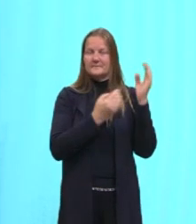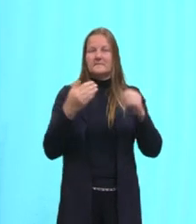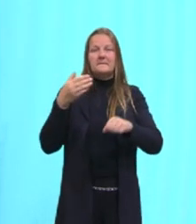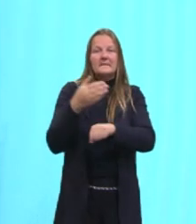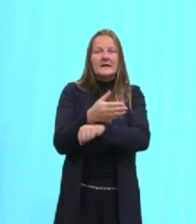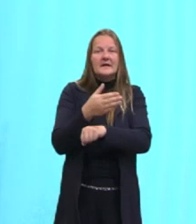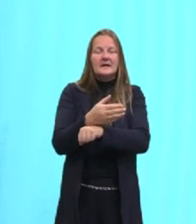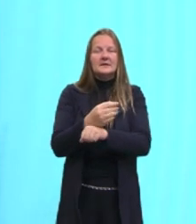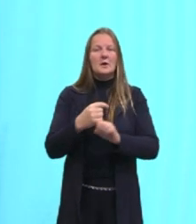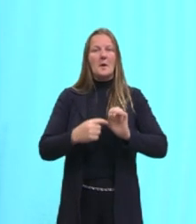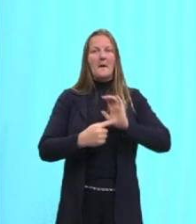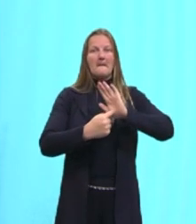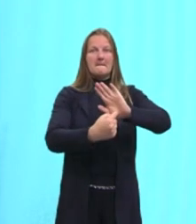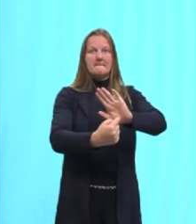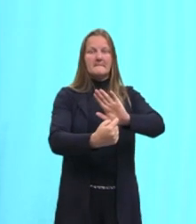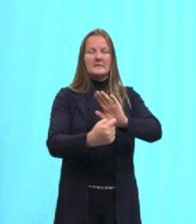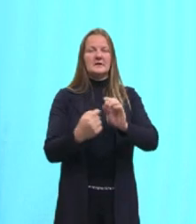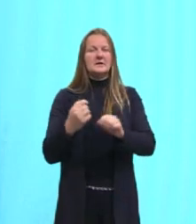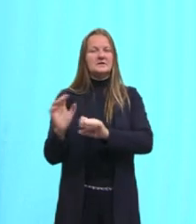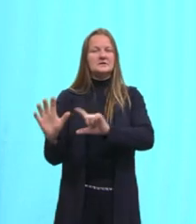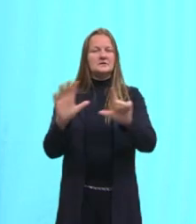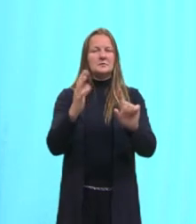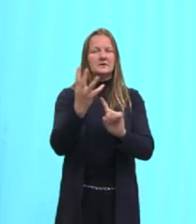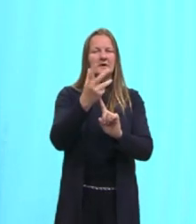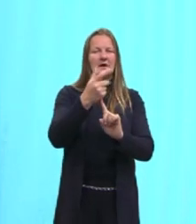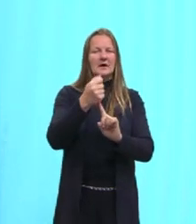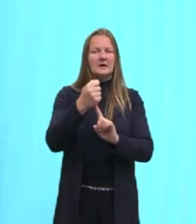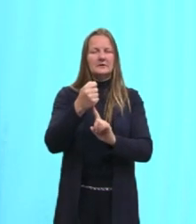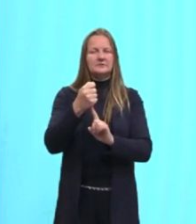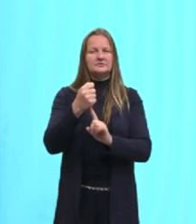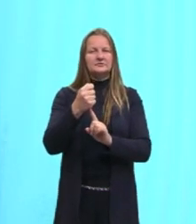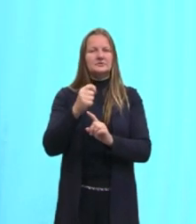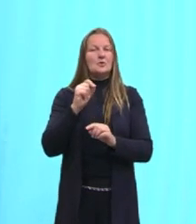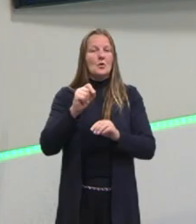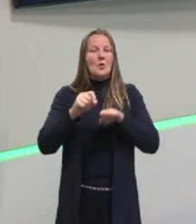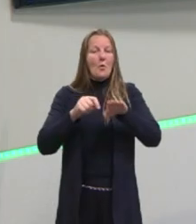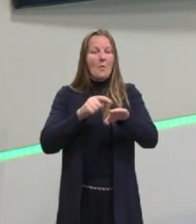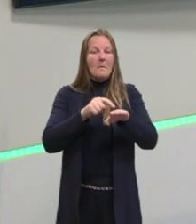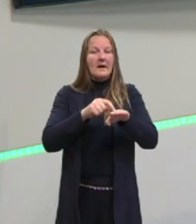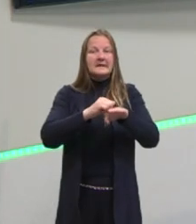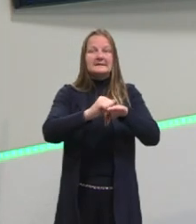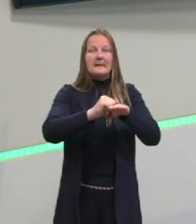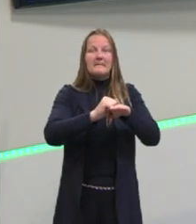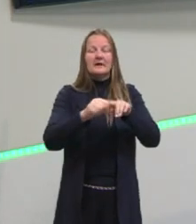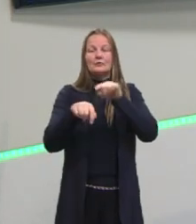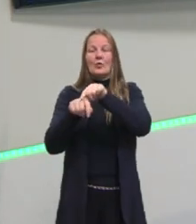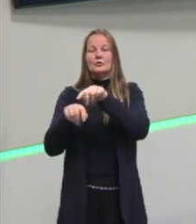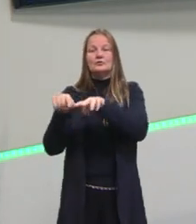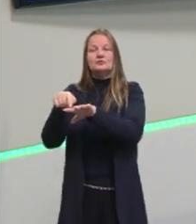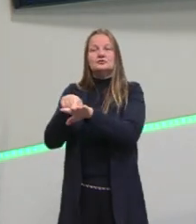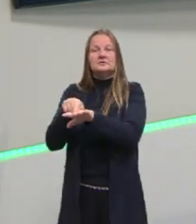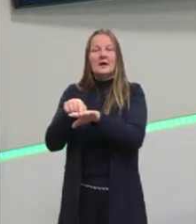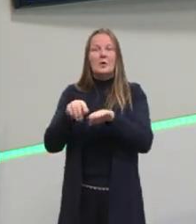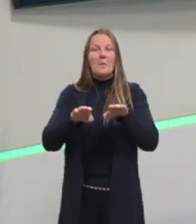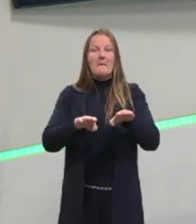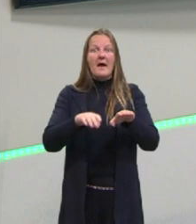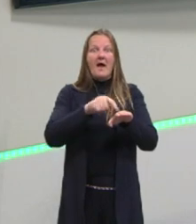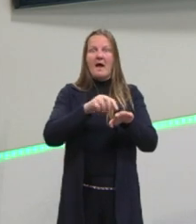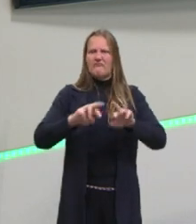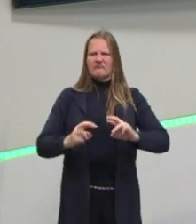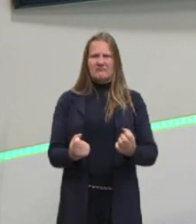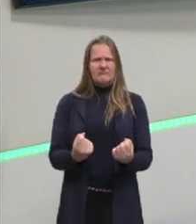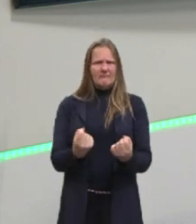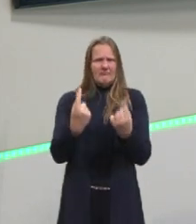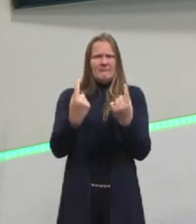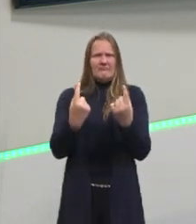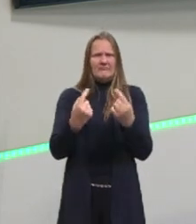para a sua apresentação na Semana de Arte Moderna, calçando em um pé, sapato e no outro chinelo. E isso, por si só,